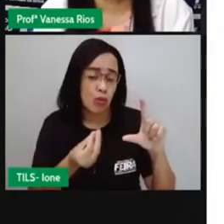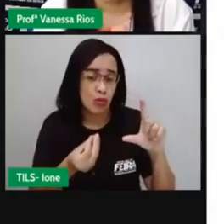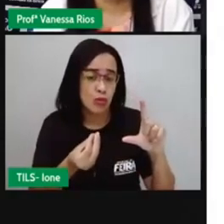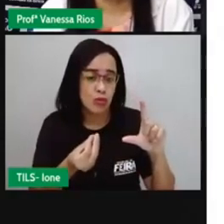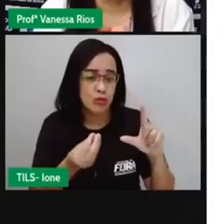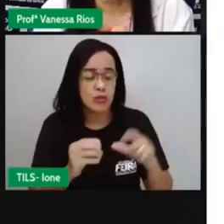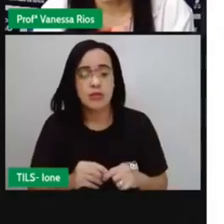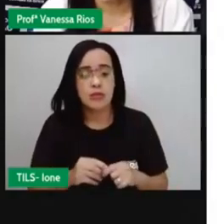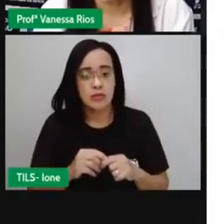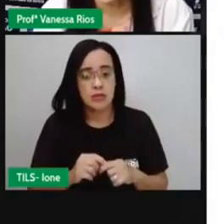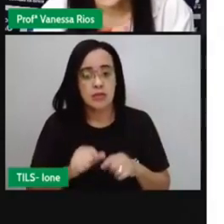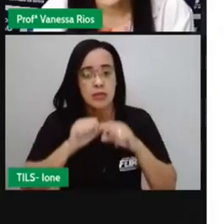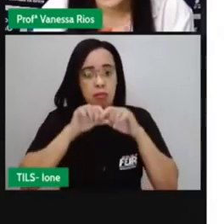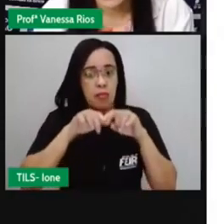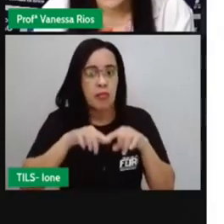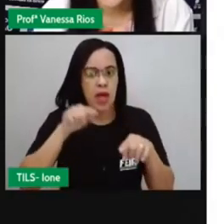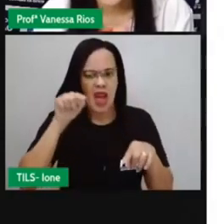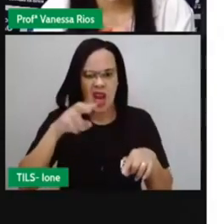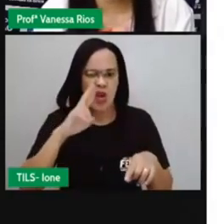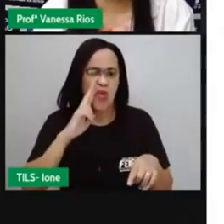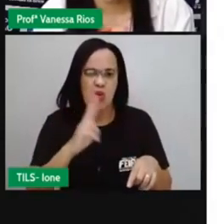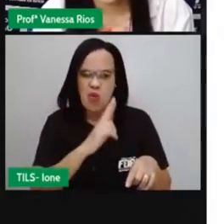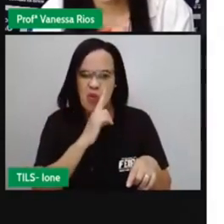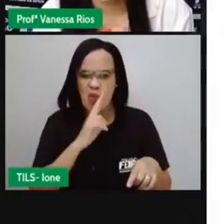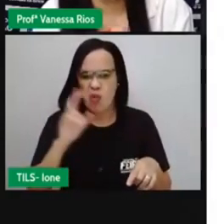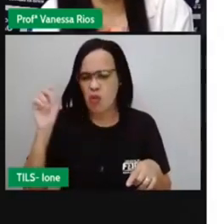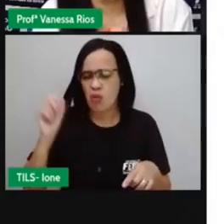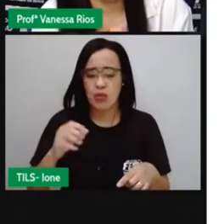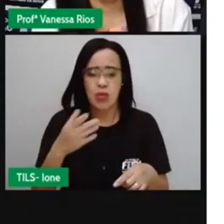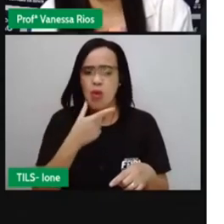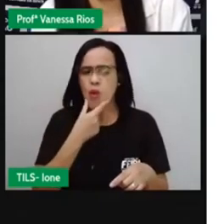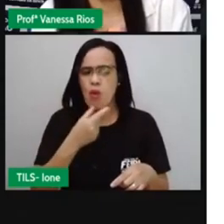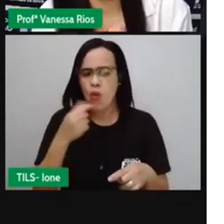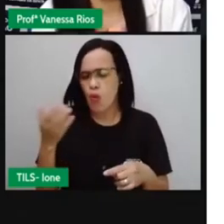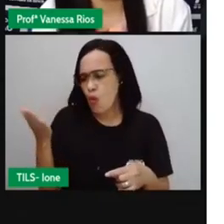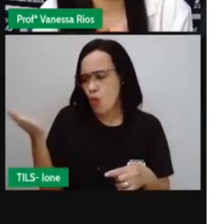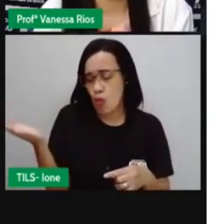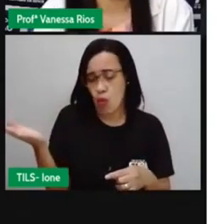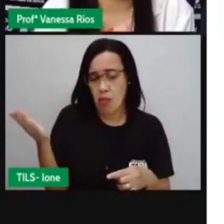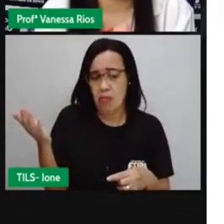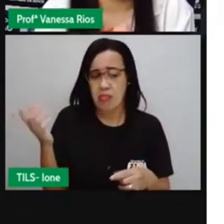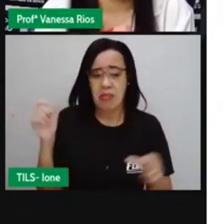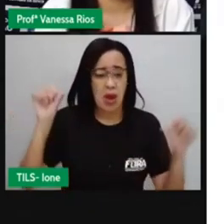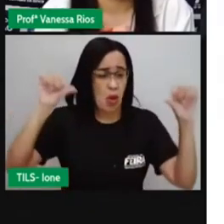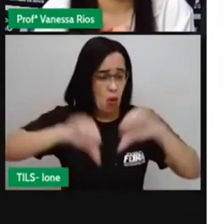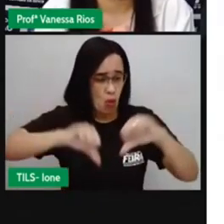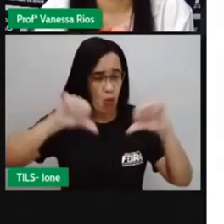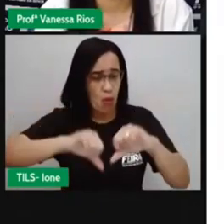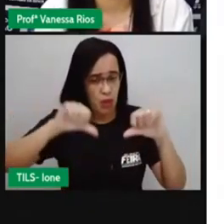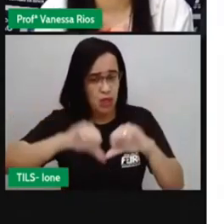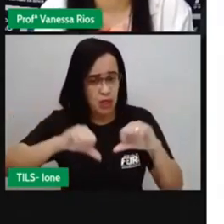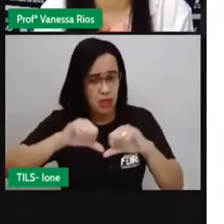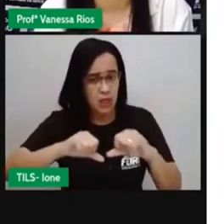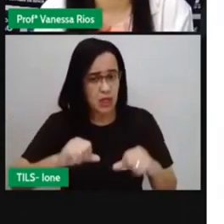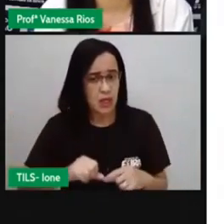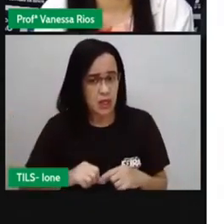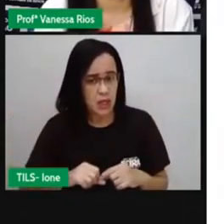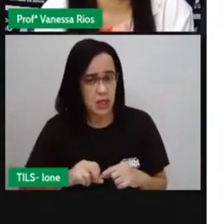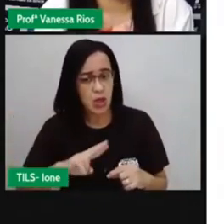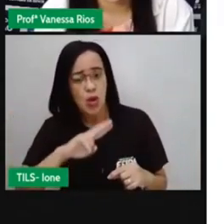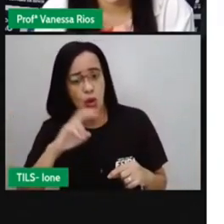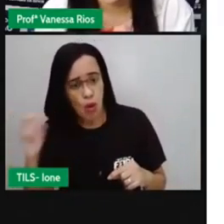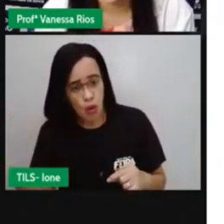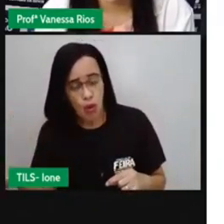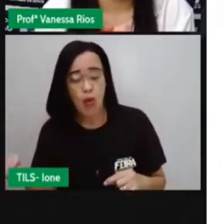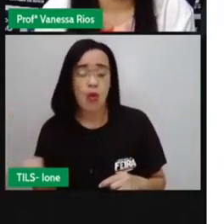divulgar o péssimo serviço dos garçons, informar que podemos roubar os pratos de outros clientes, ou incentivar as pessoas a